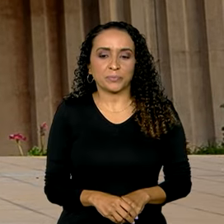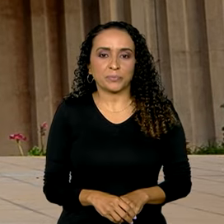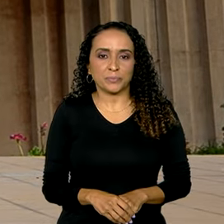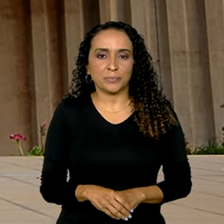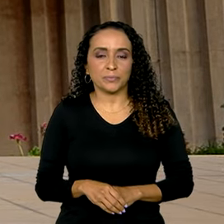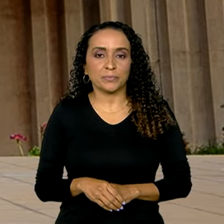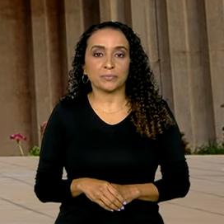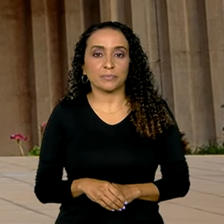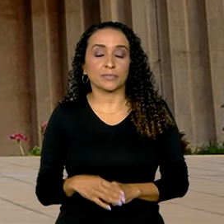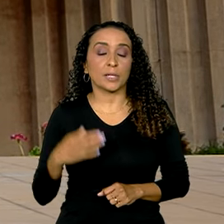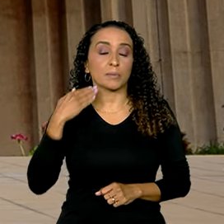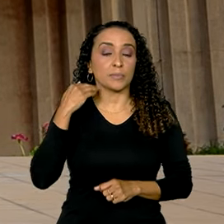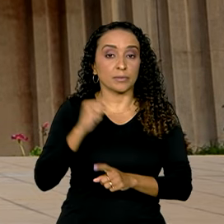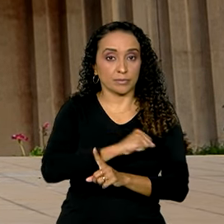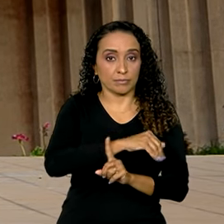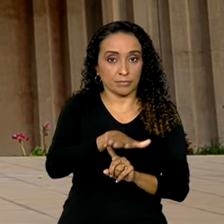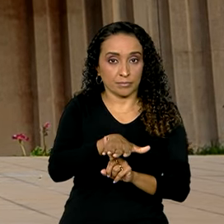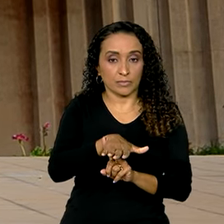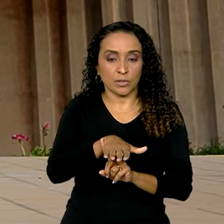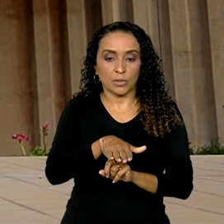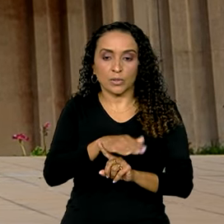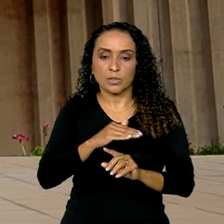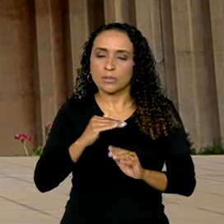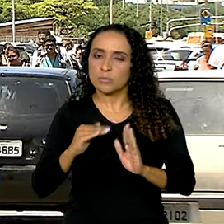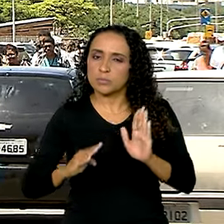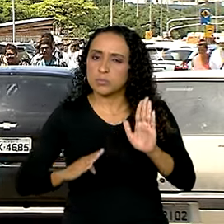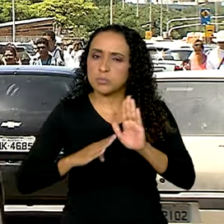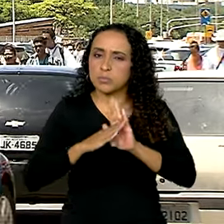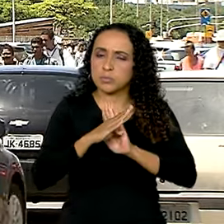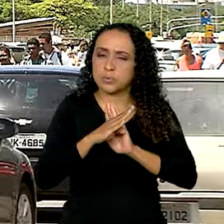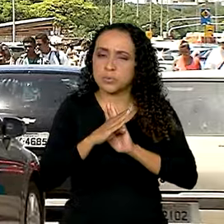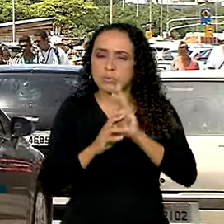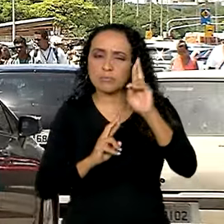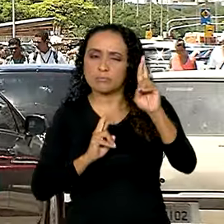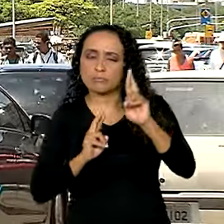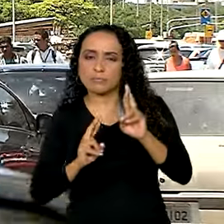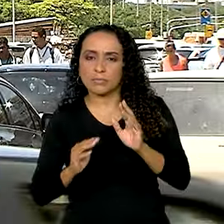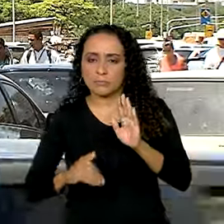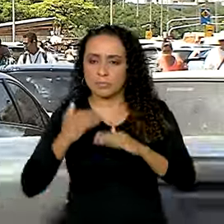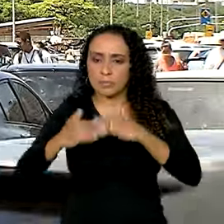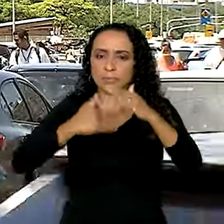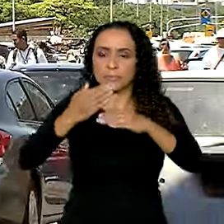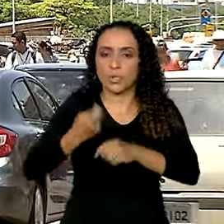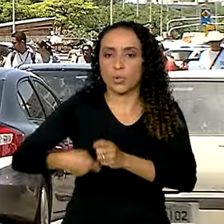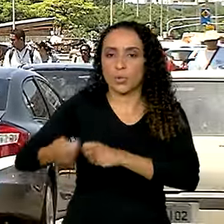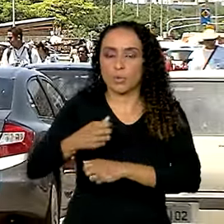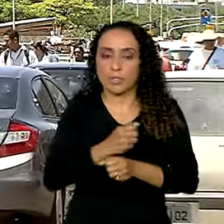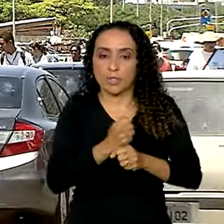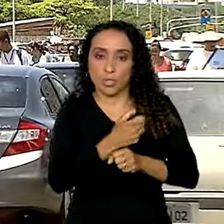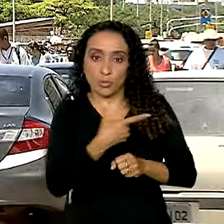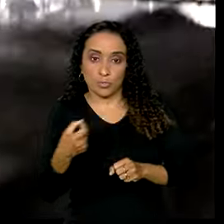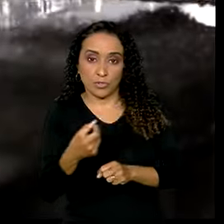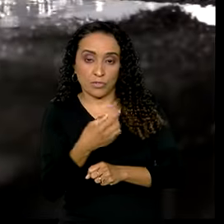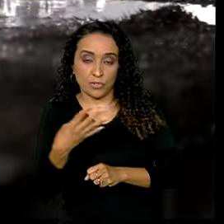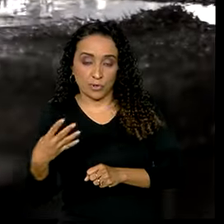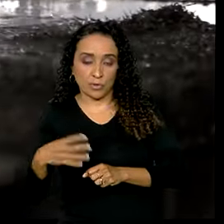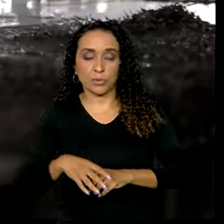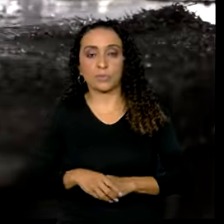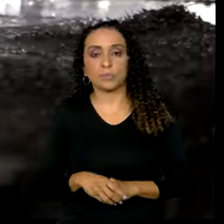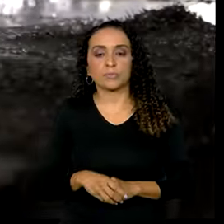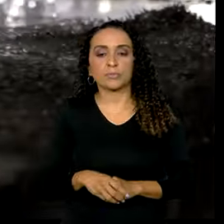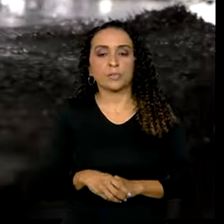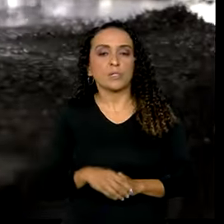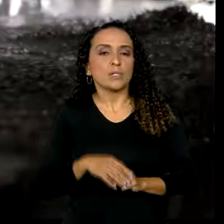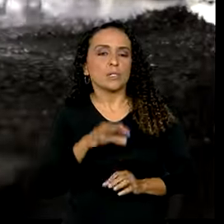O Banco Central elevou a previsão de crescimento da economia para 2024. A